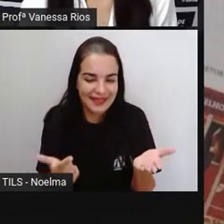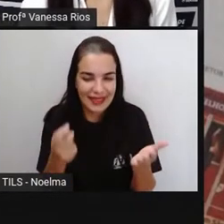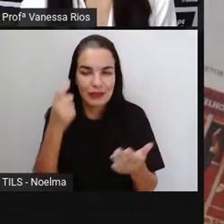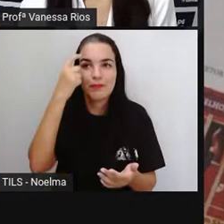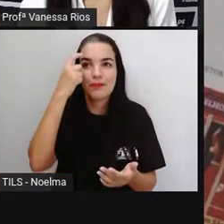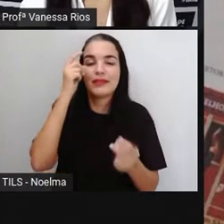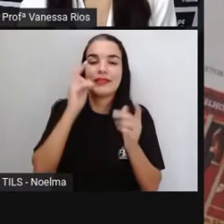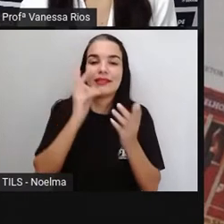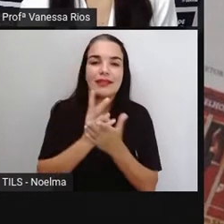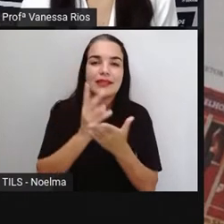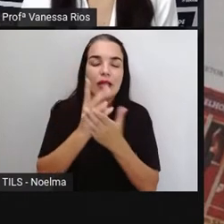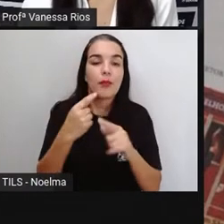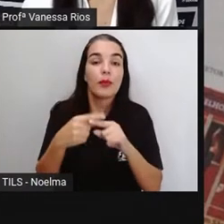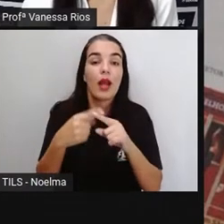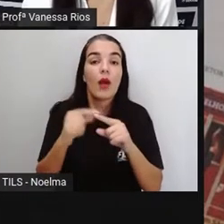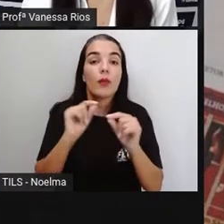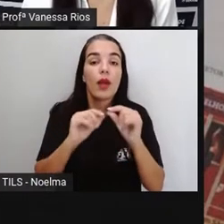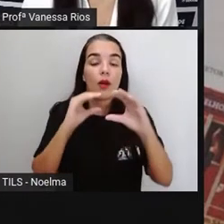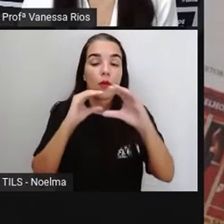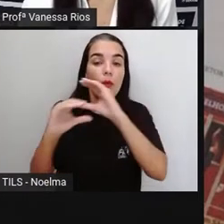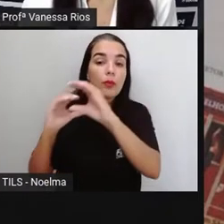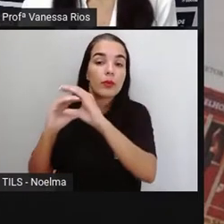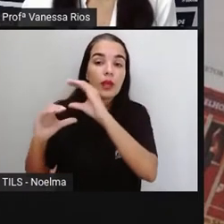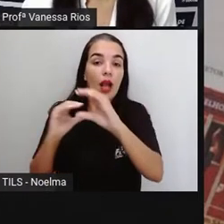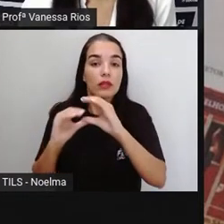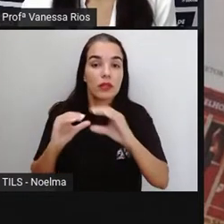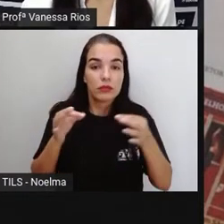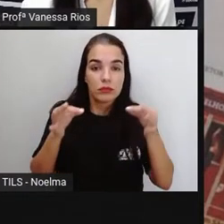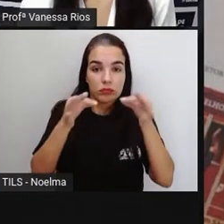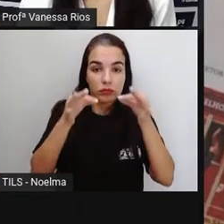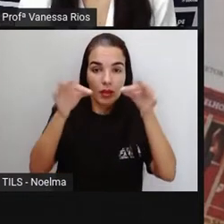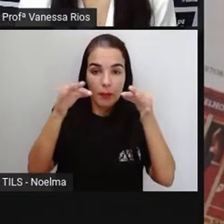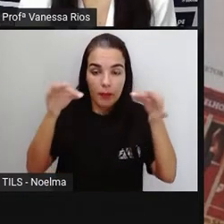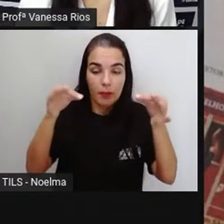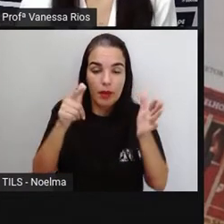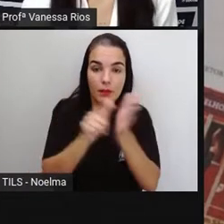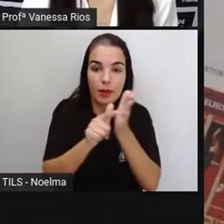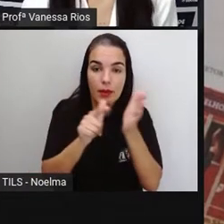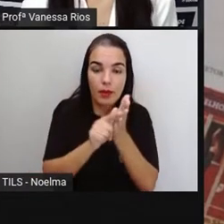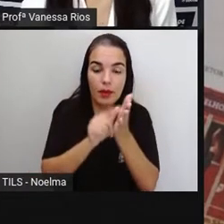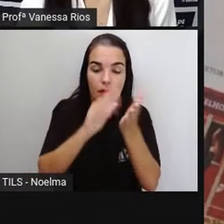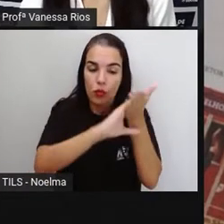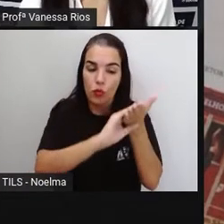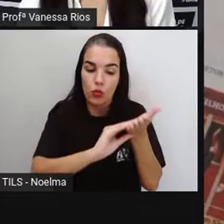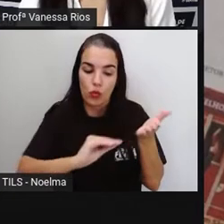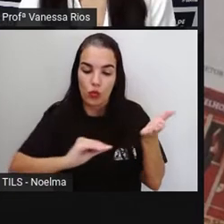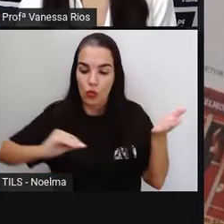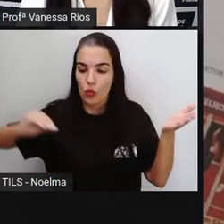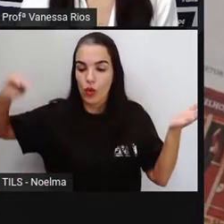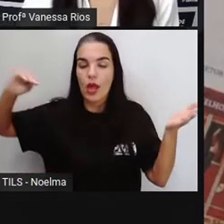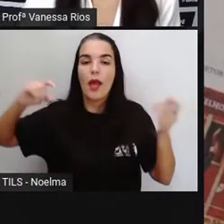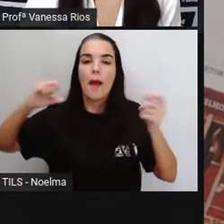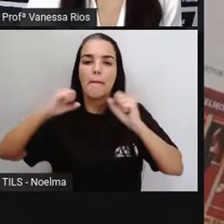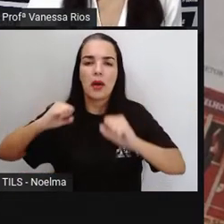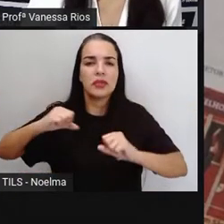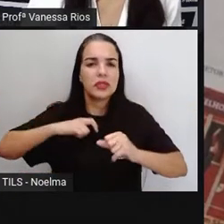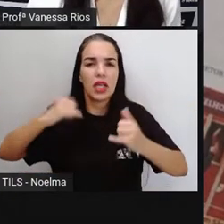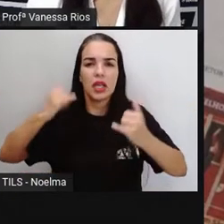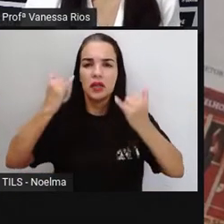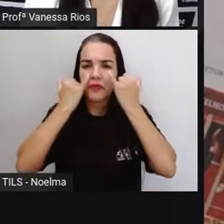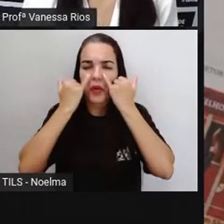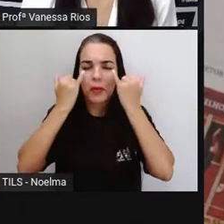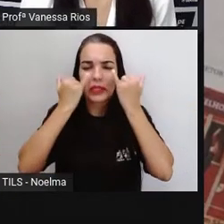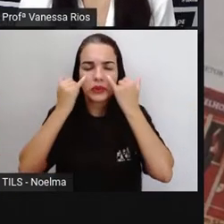meio de comunicação, esse instrumento impresso, que pode trazer aí notícias, informações